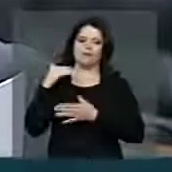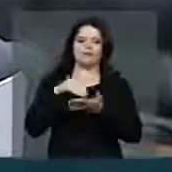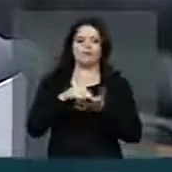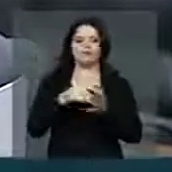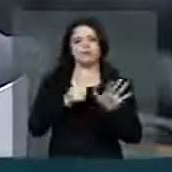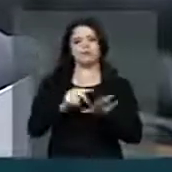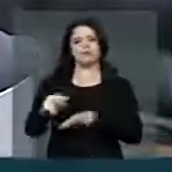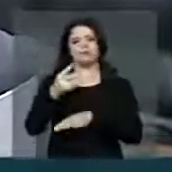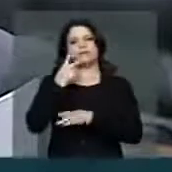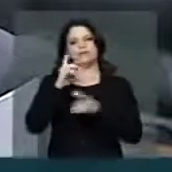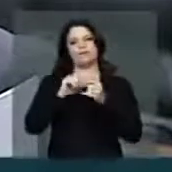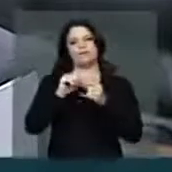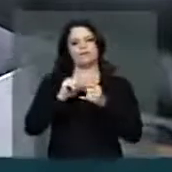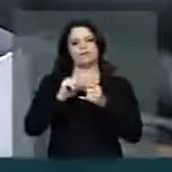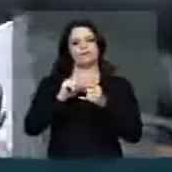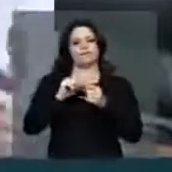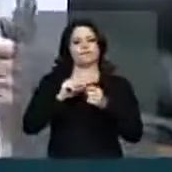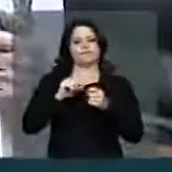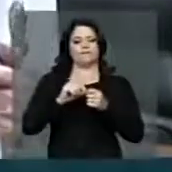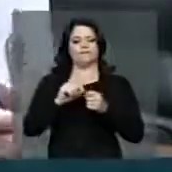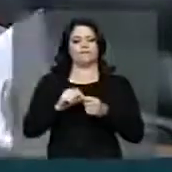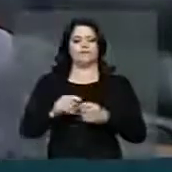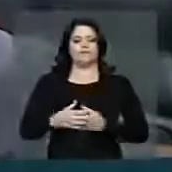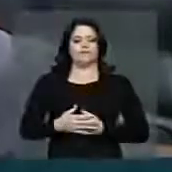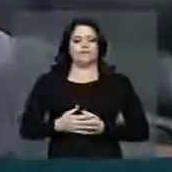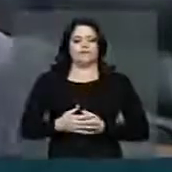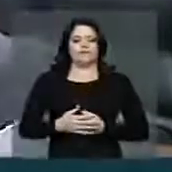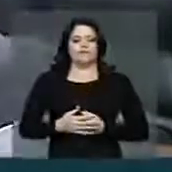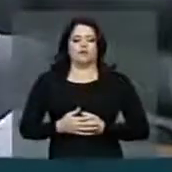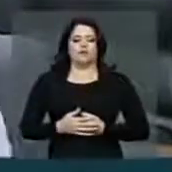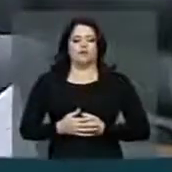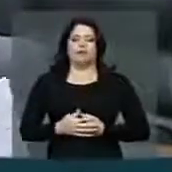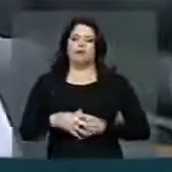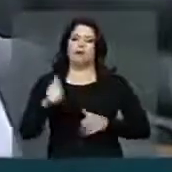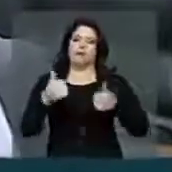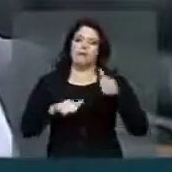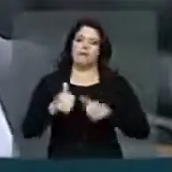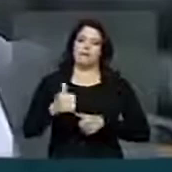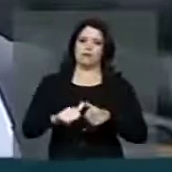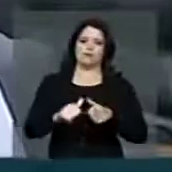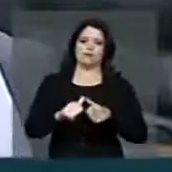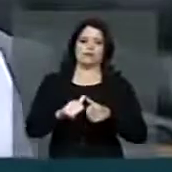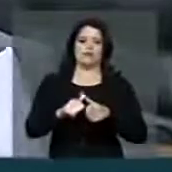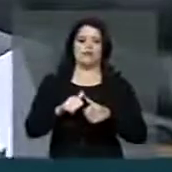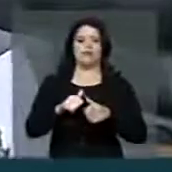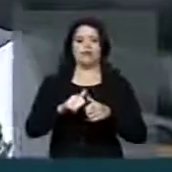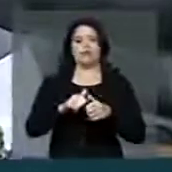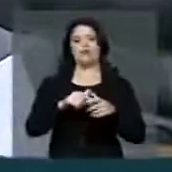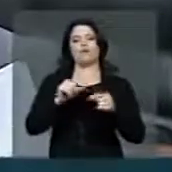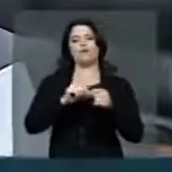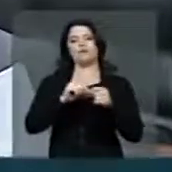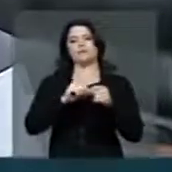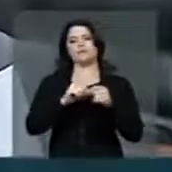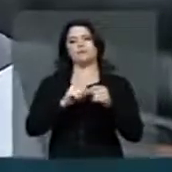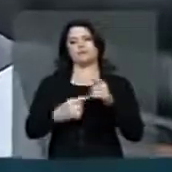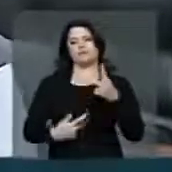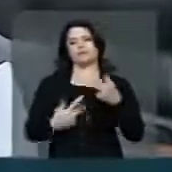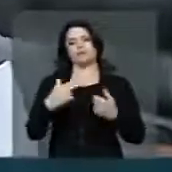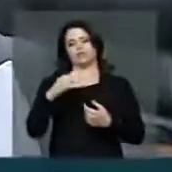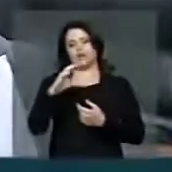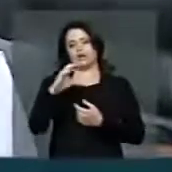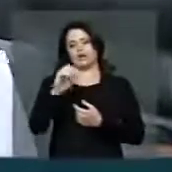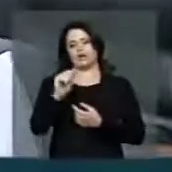da semana, Vossa Excelência se sujeitou ou se submeteu ao exame de cateterismo lá no Estado de São Paulo,